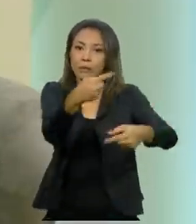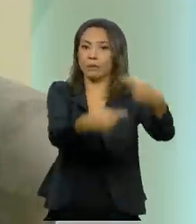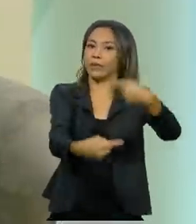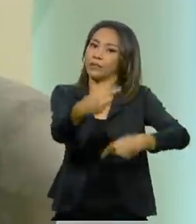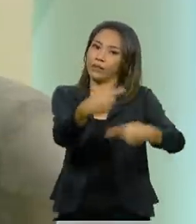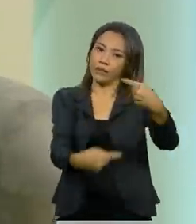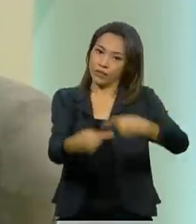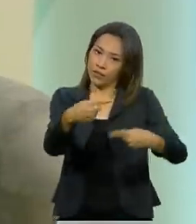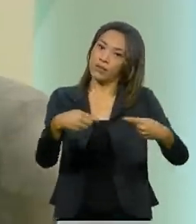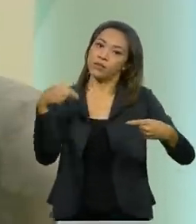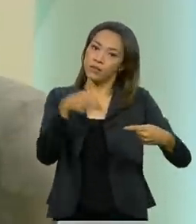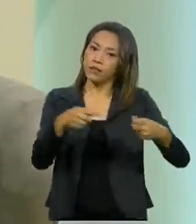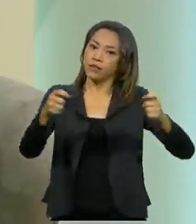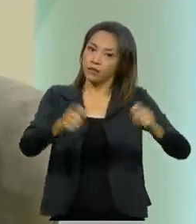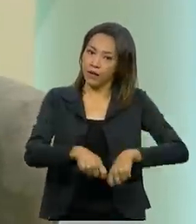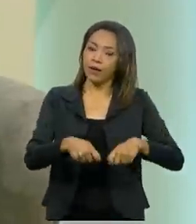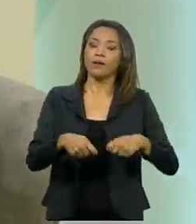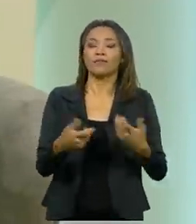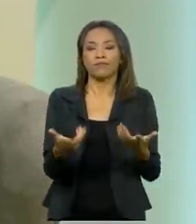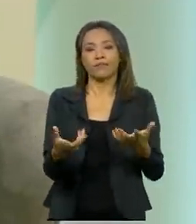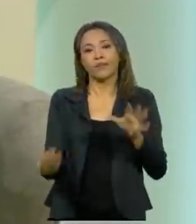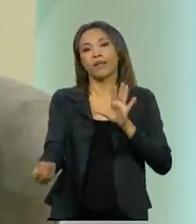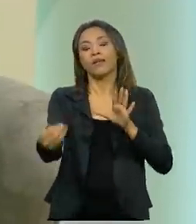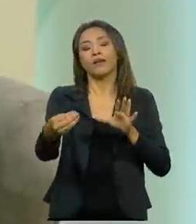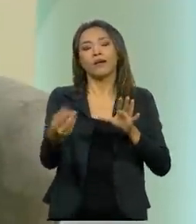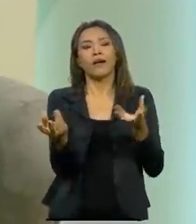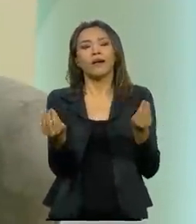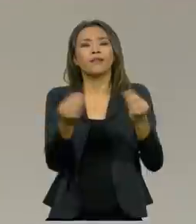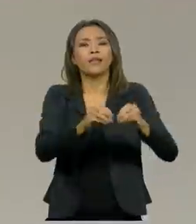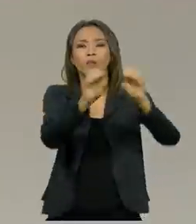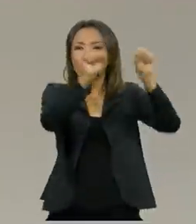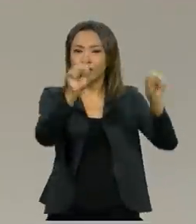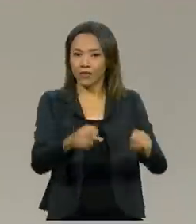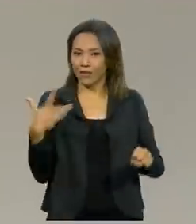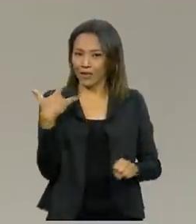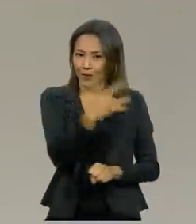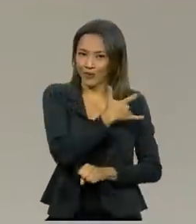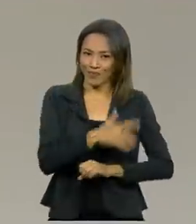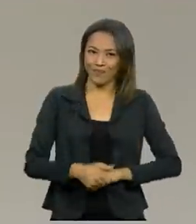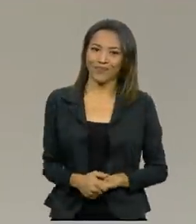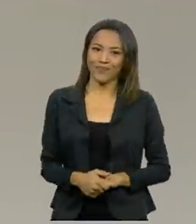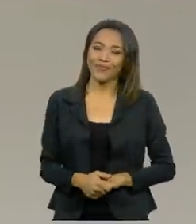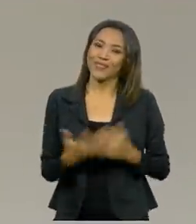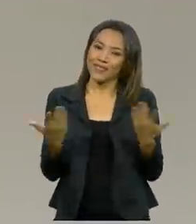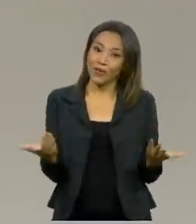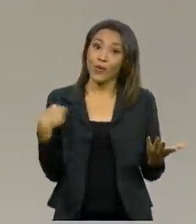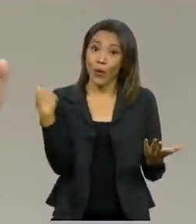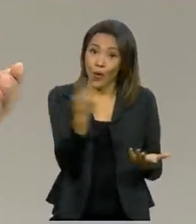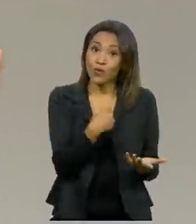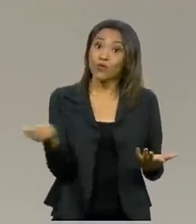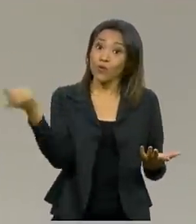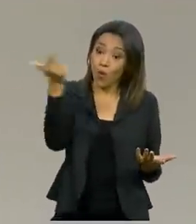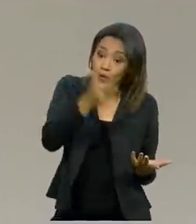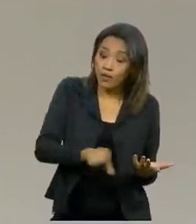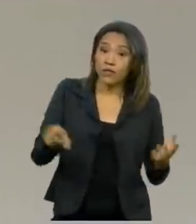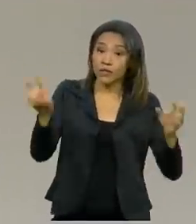úteis para o sistema de saúde do Brasil. Ministro, então a gente já retoma com este assunto e outros aqui no Brasil em